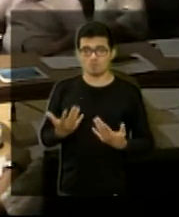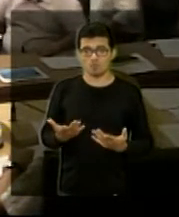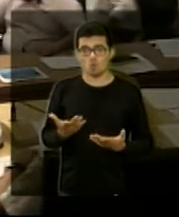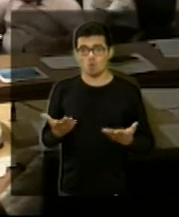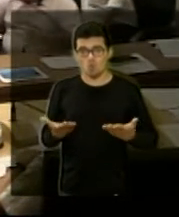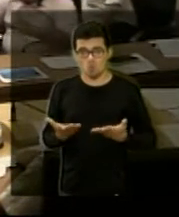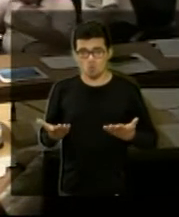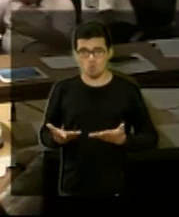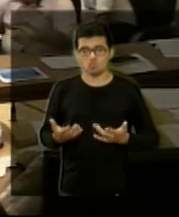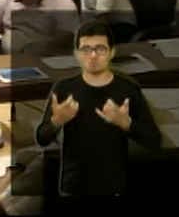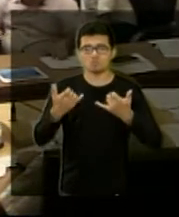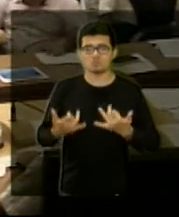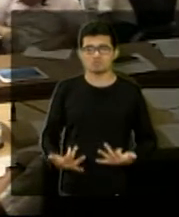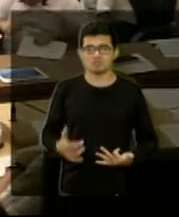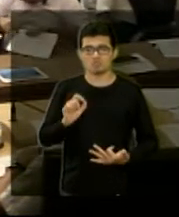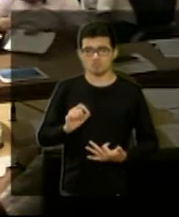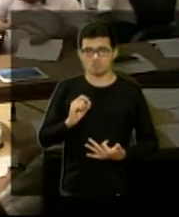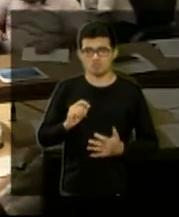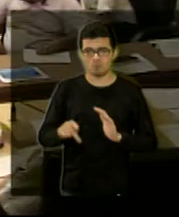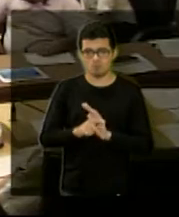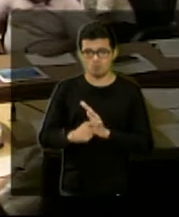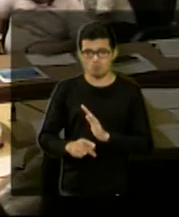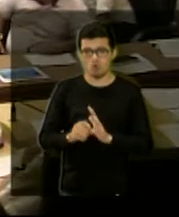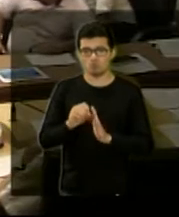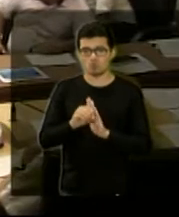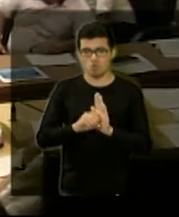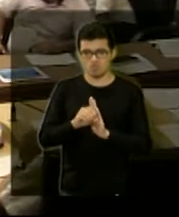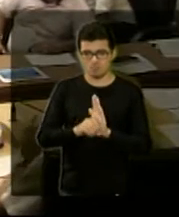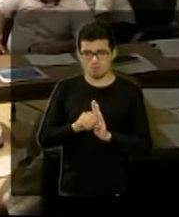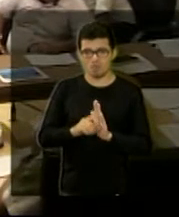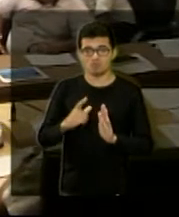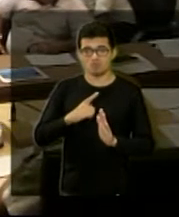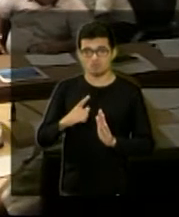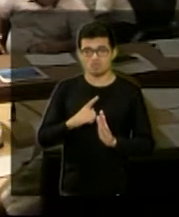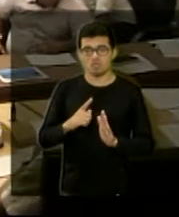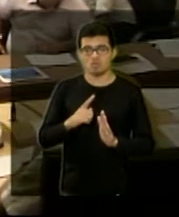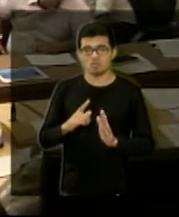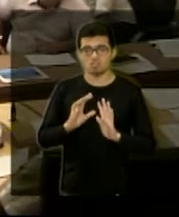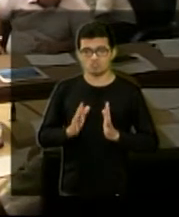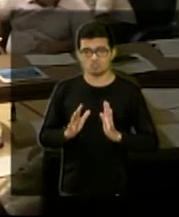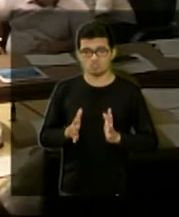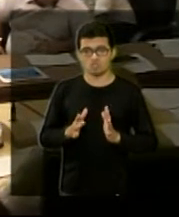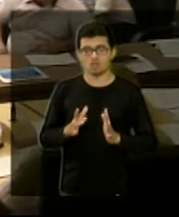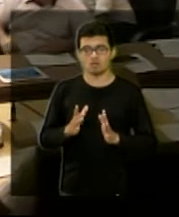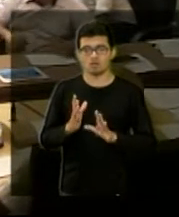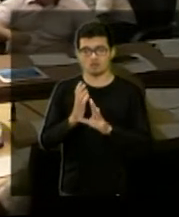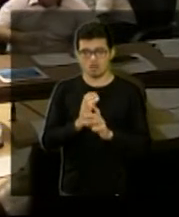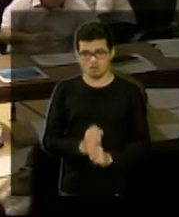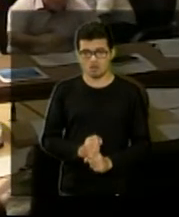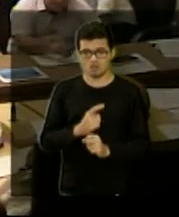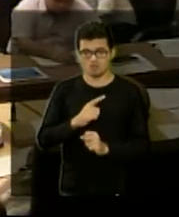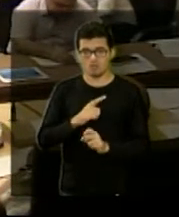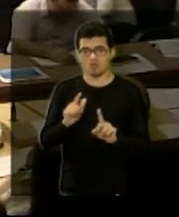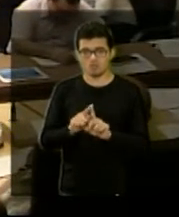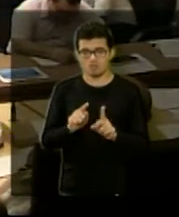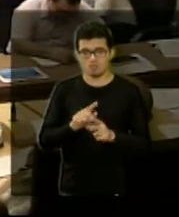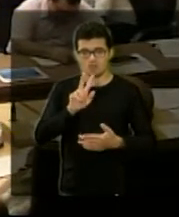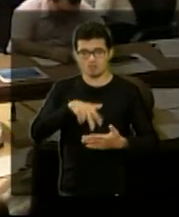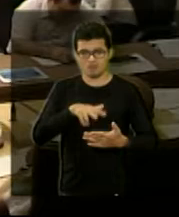nós estamos falando aqui de dotação orçamentária, lei orçamentária, e nós damos uma analisada também na LDO,